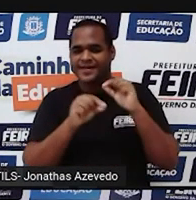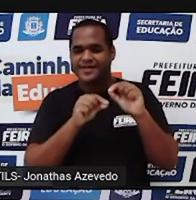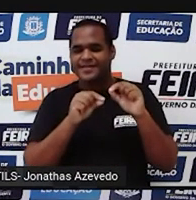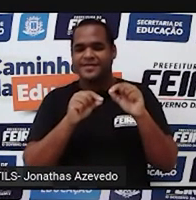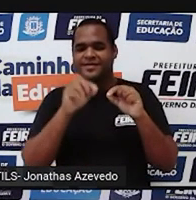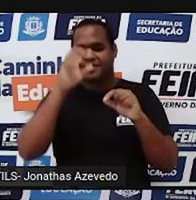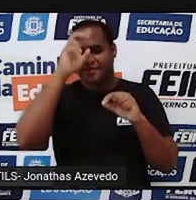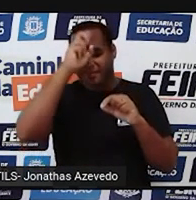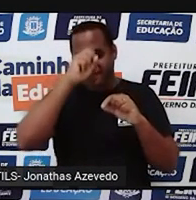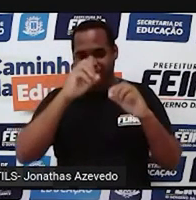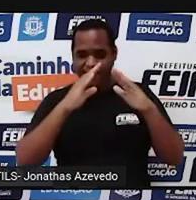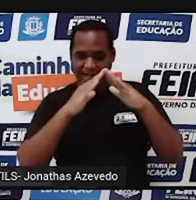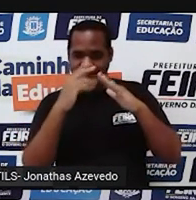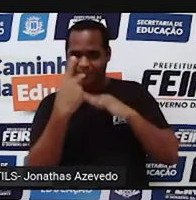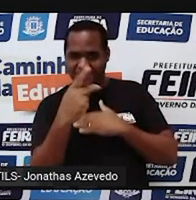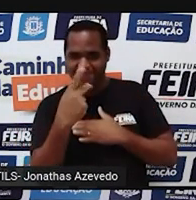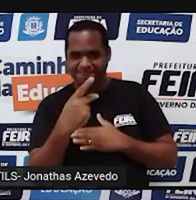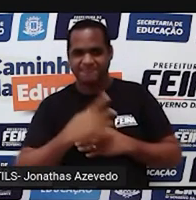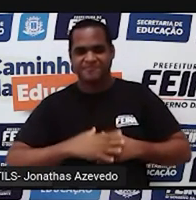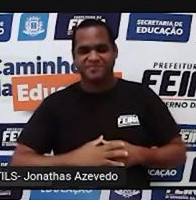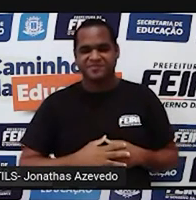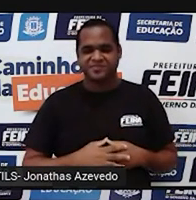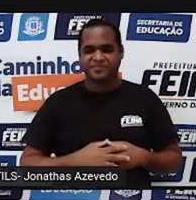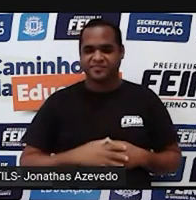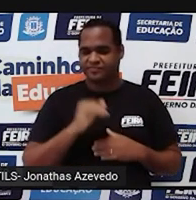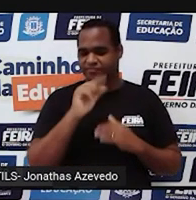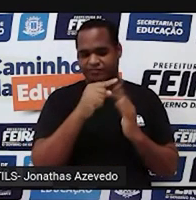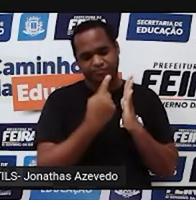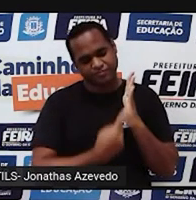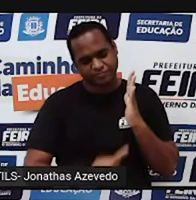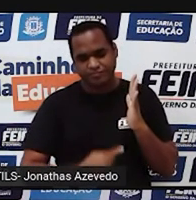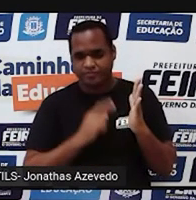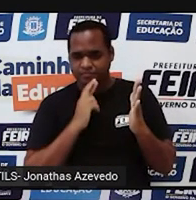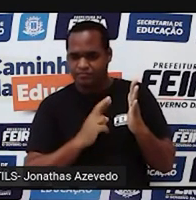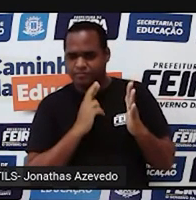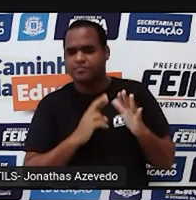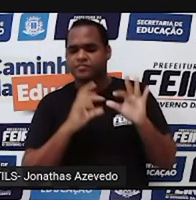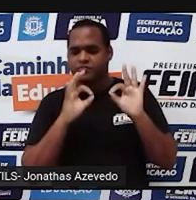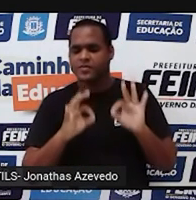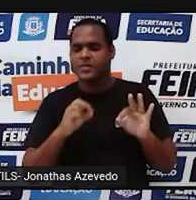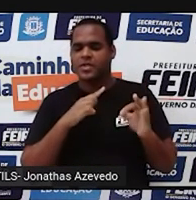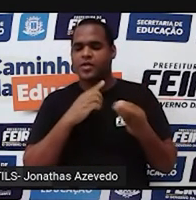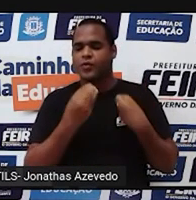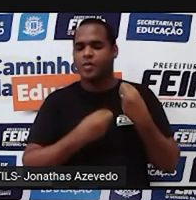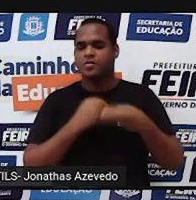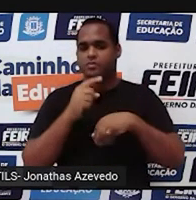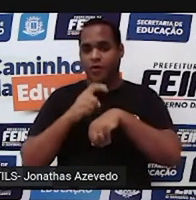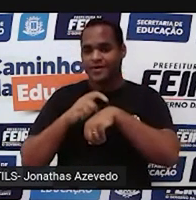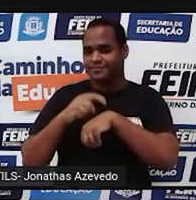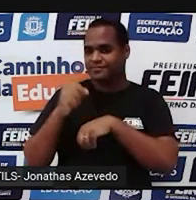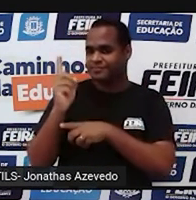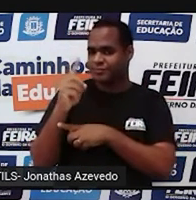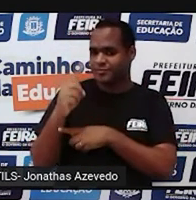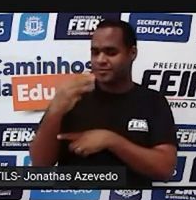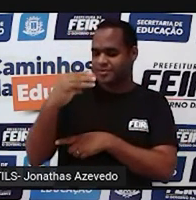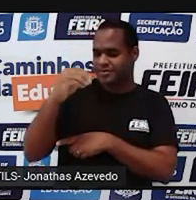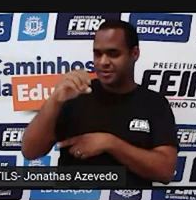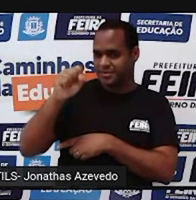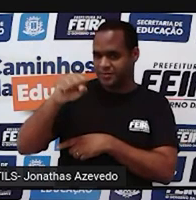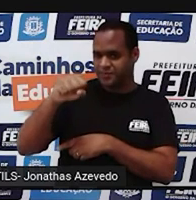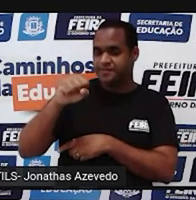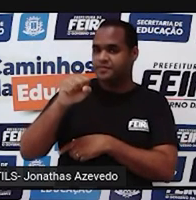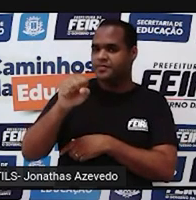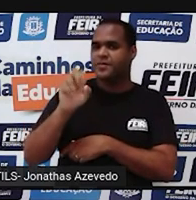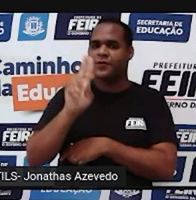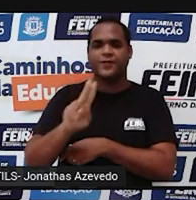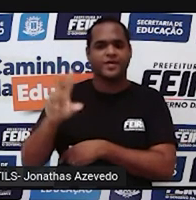Olha só. Se você tiver com o seu caderninho aí, vá anotando sua resposta dentro do tempo, usando a forma